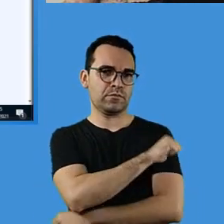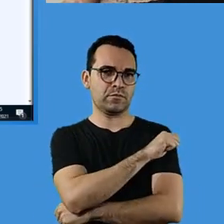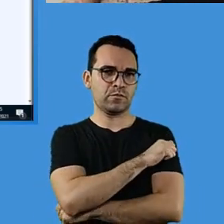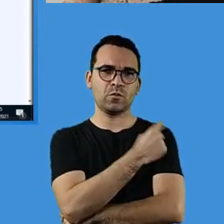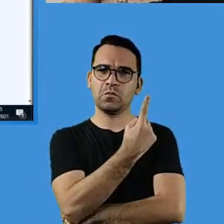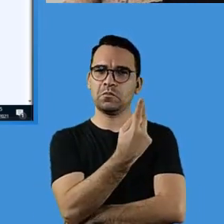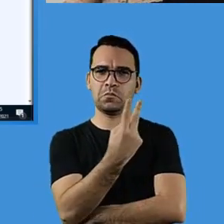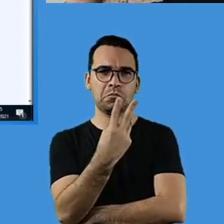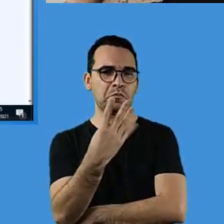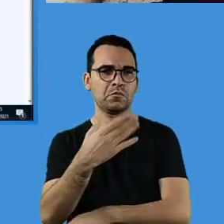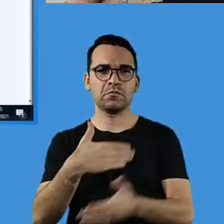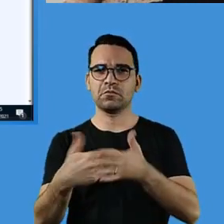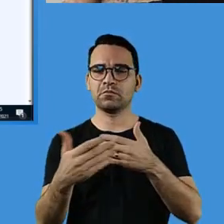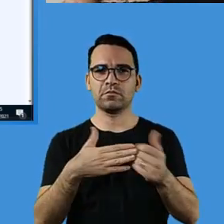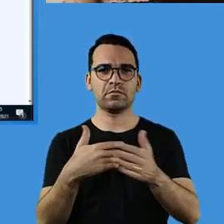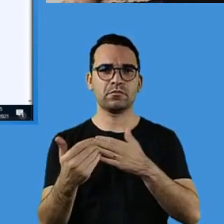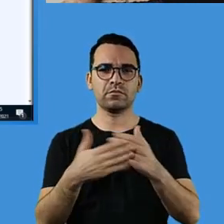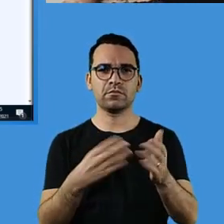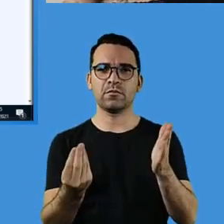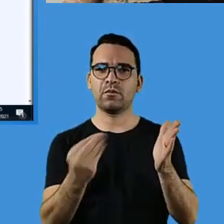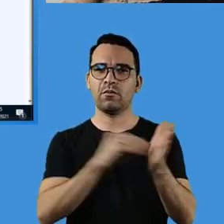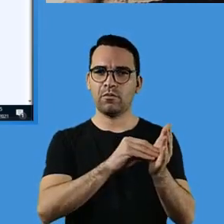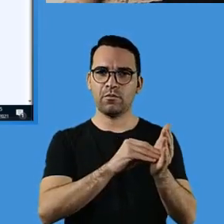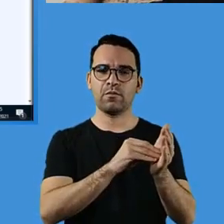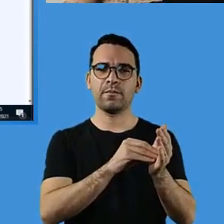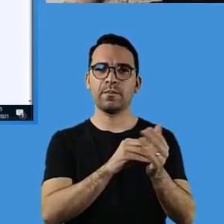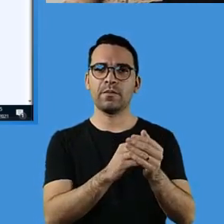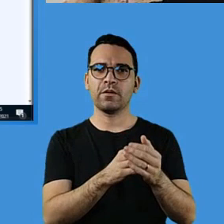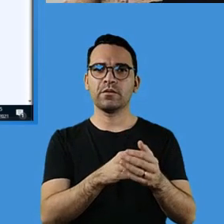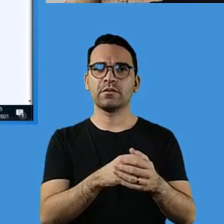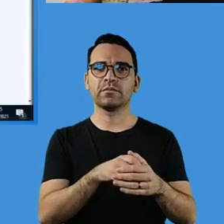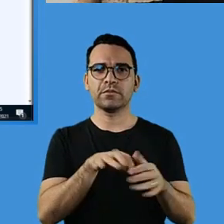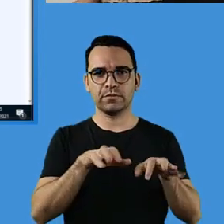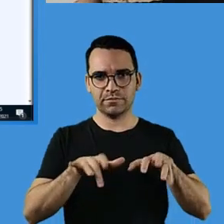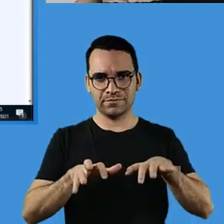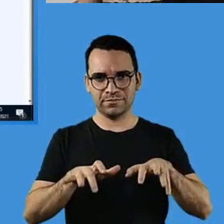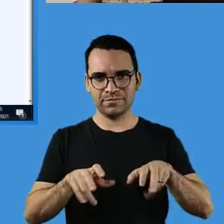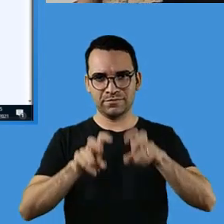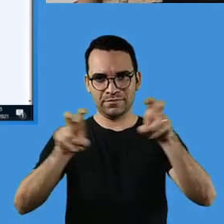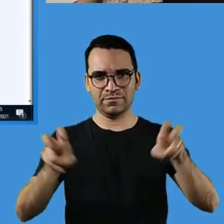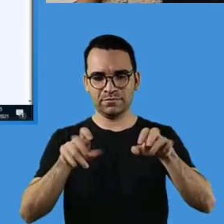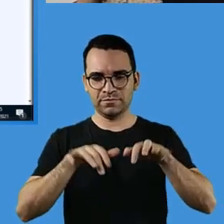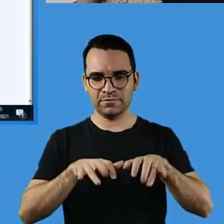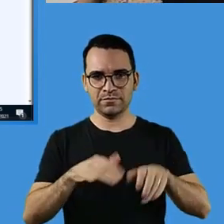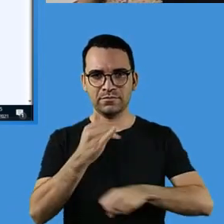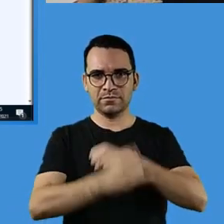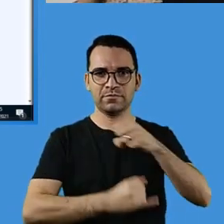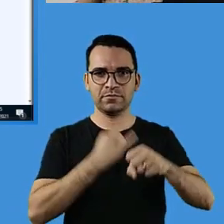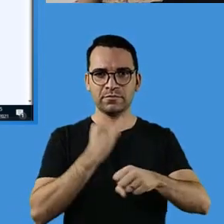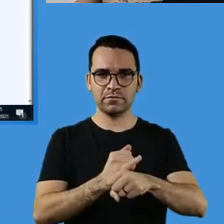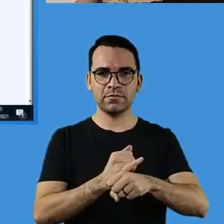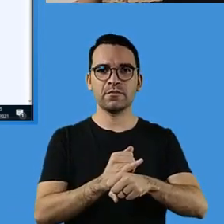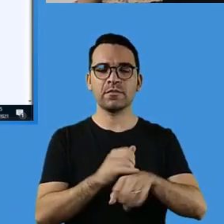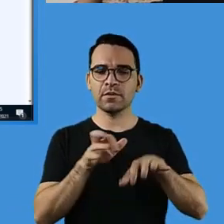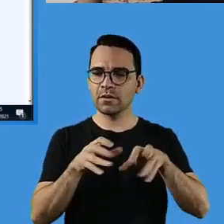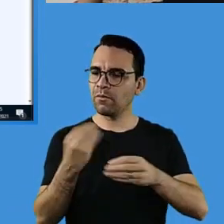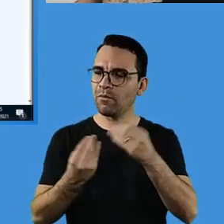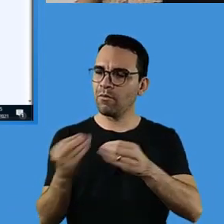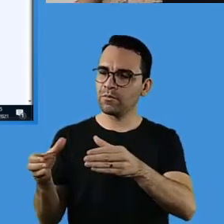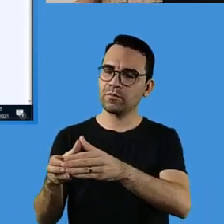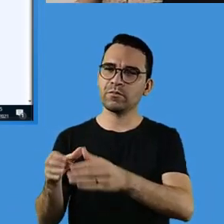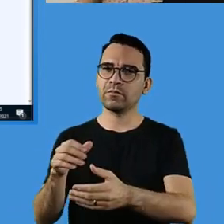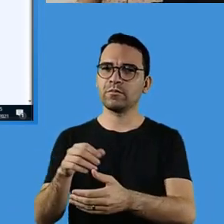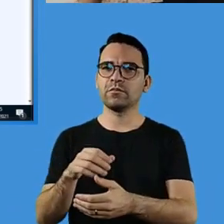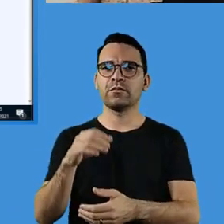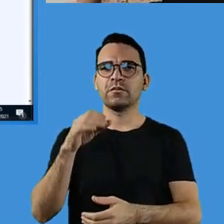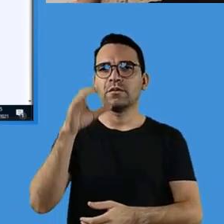três, quantas você tiver, você vai poder digitar os resultados lá dentro e gerar o relatório do diagnóstico.